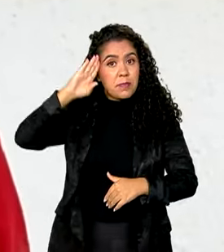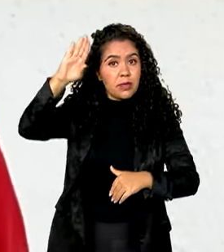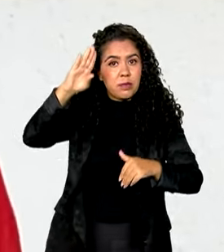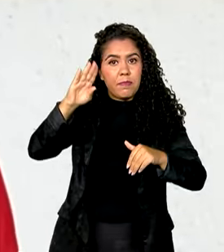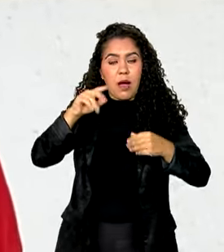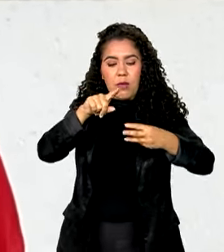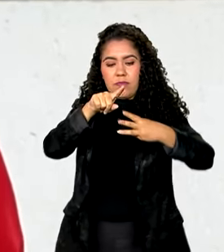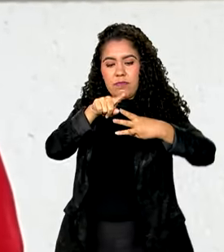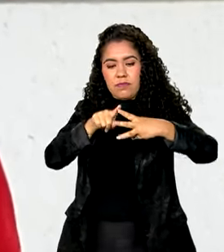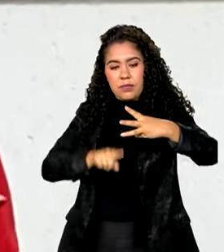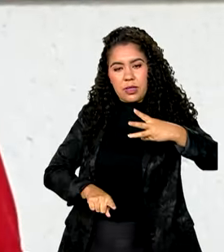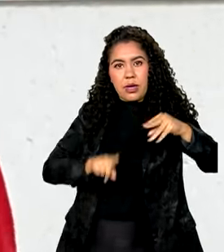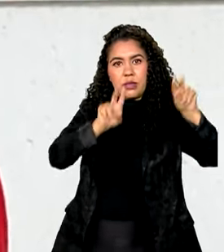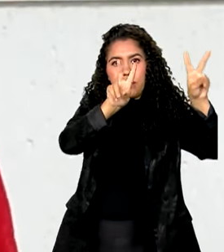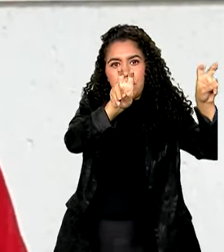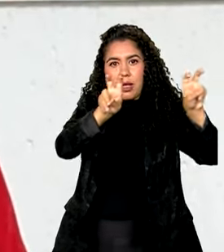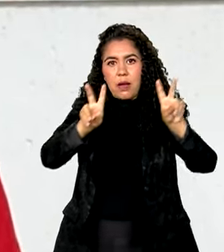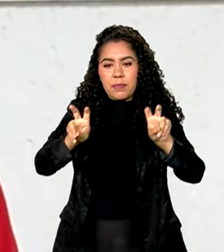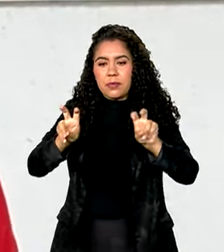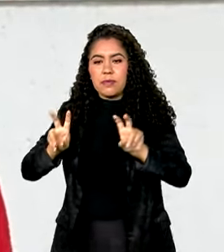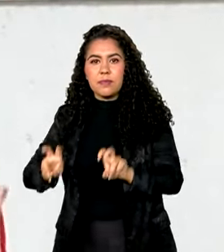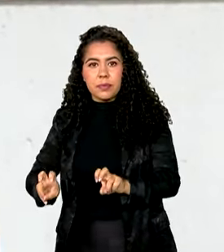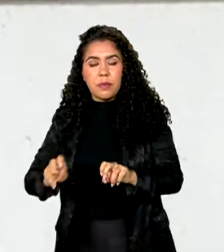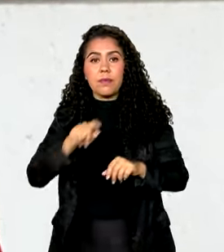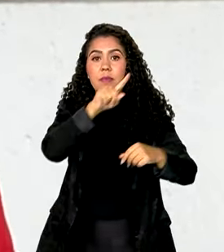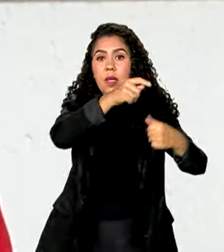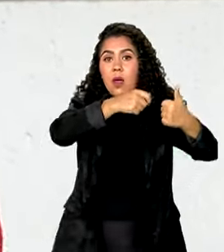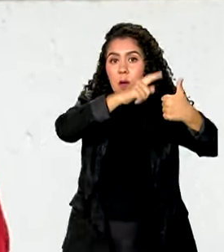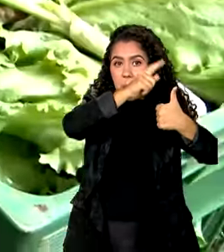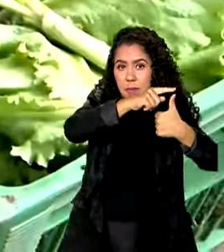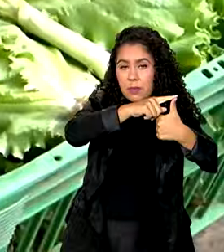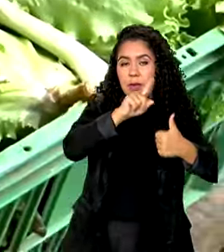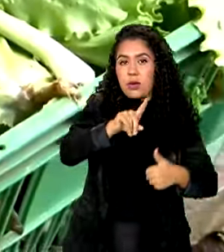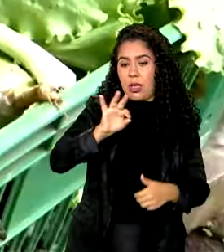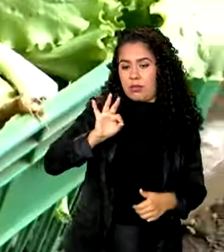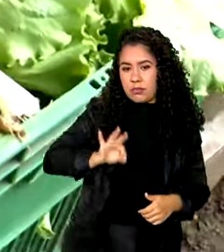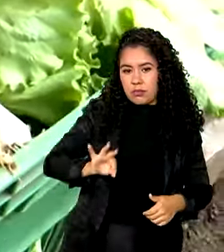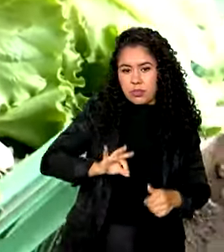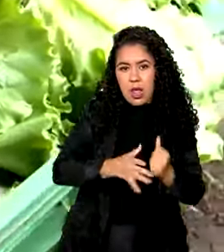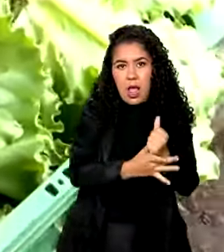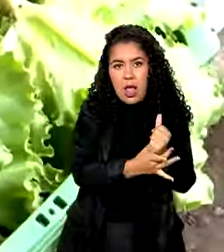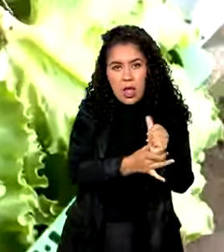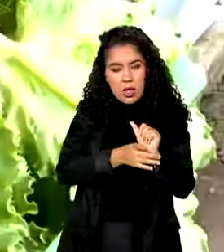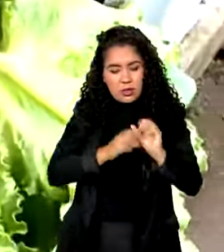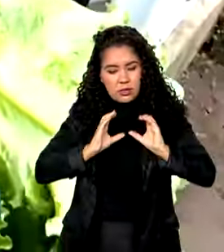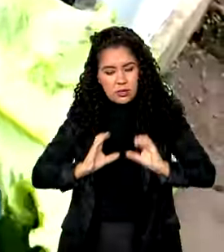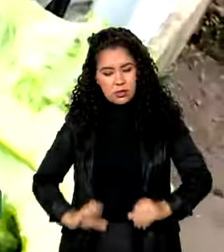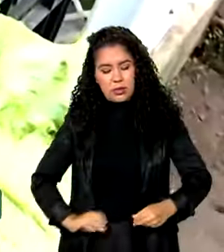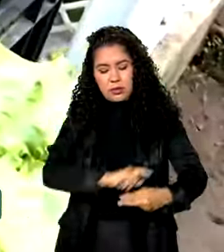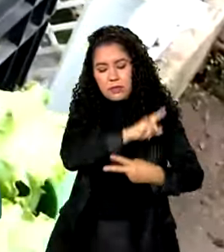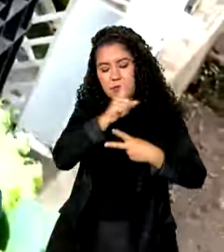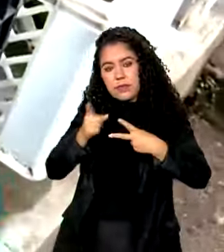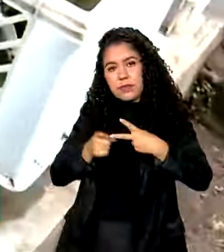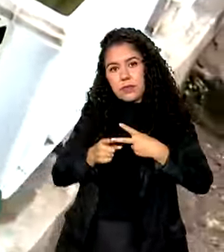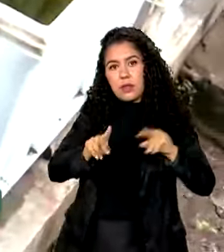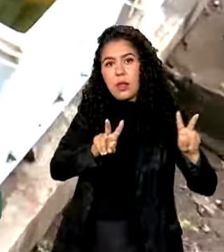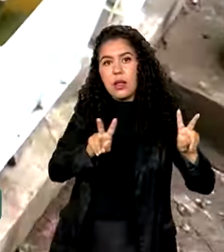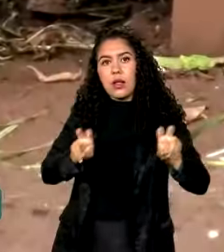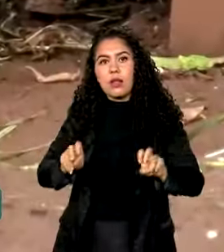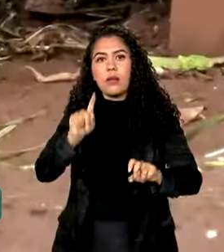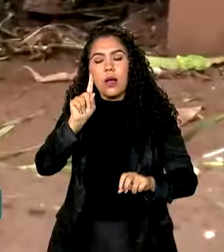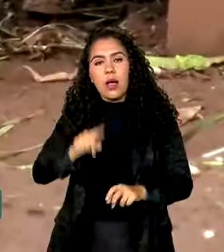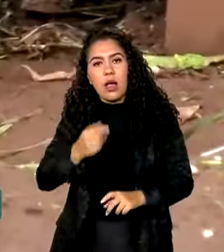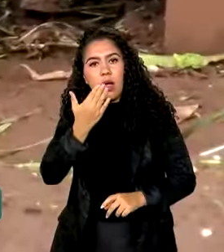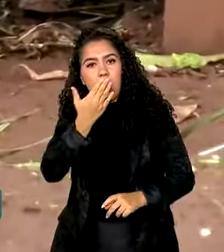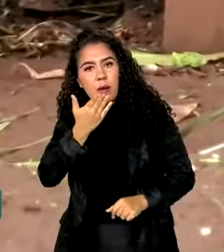O primeiro eixo é voltado para garantir acesso à renda e à cidadania. O eixo dois busca ampliar a produção e o consumo de